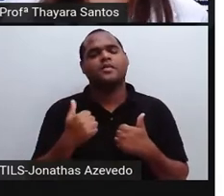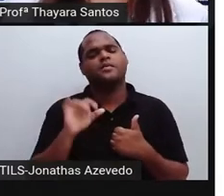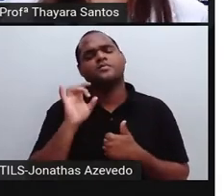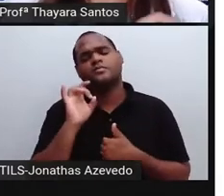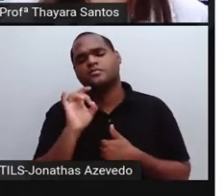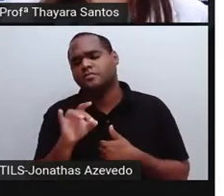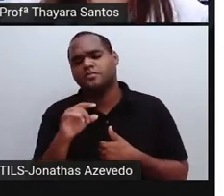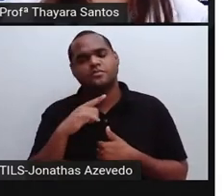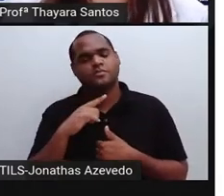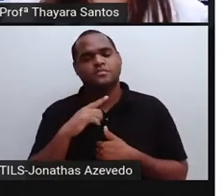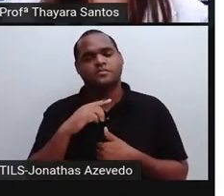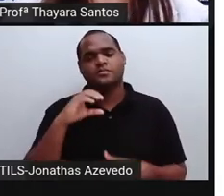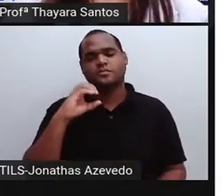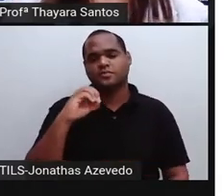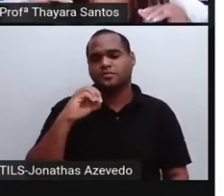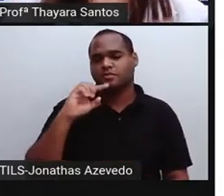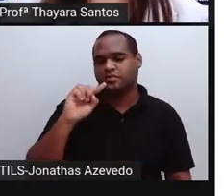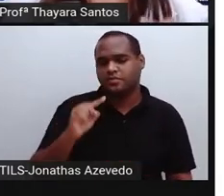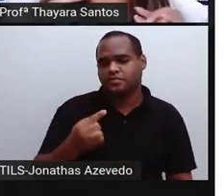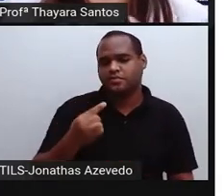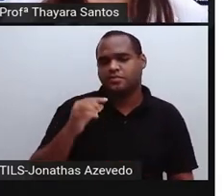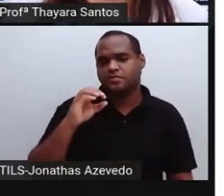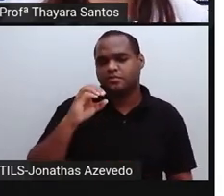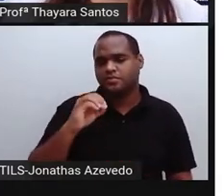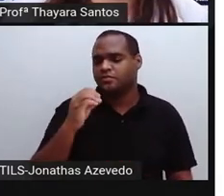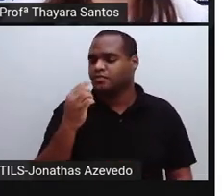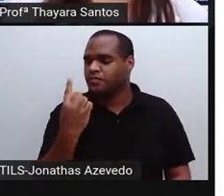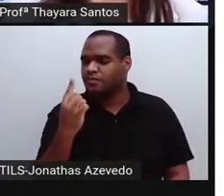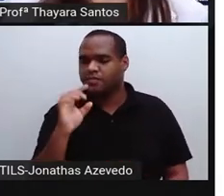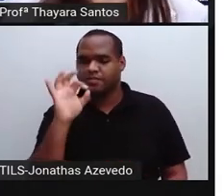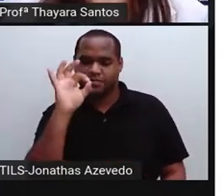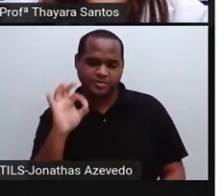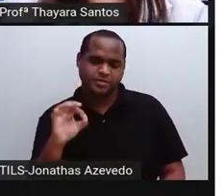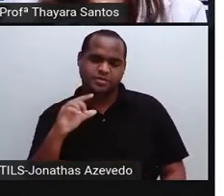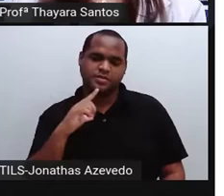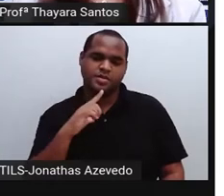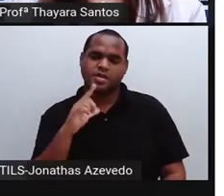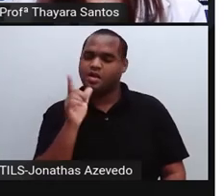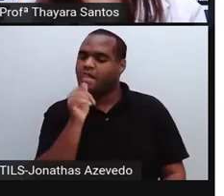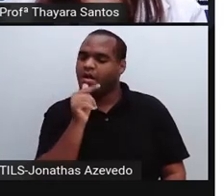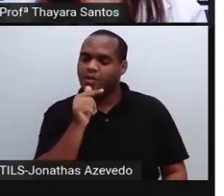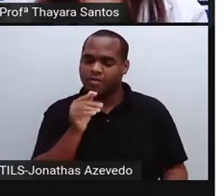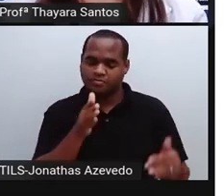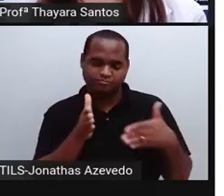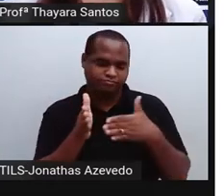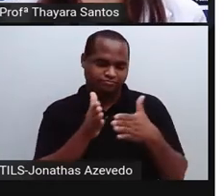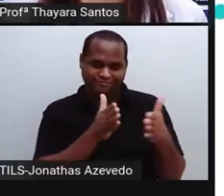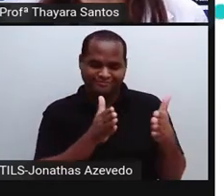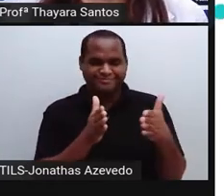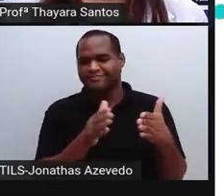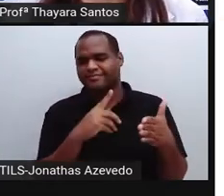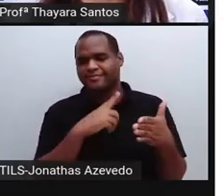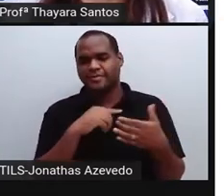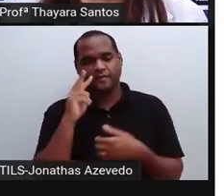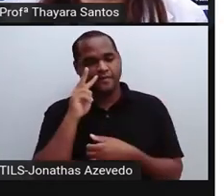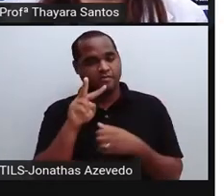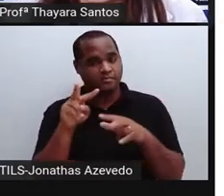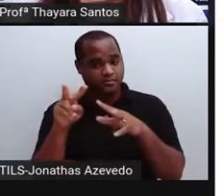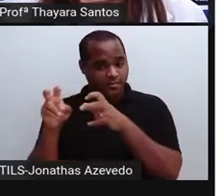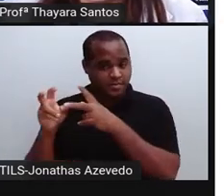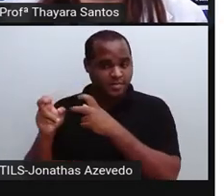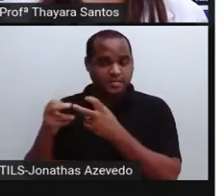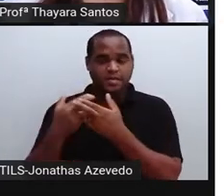somente 0,01% é a água que está nos rios. Se vocês verem aí nesse